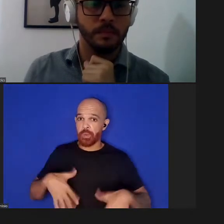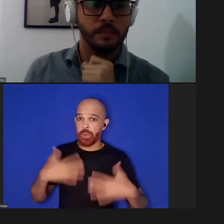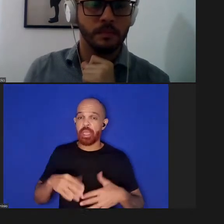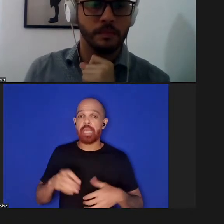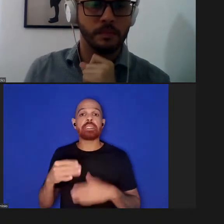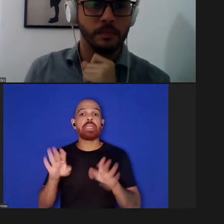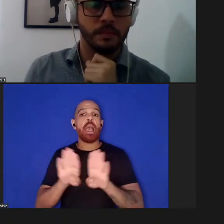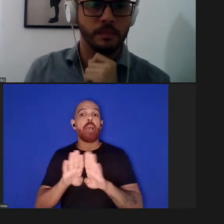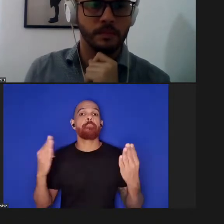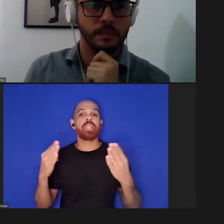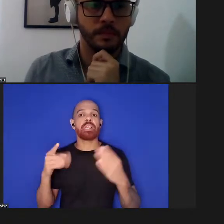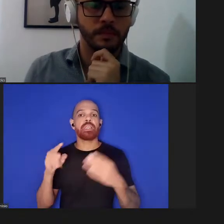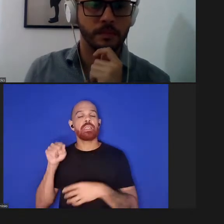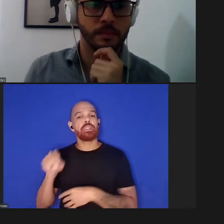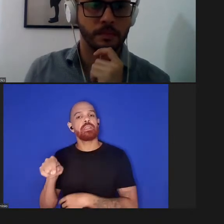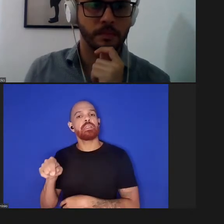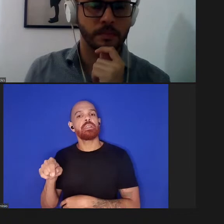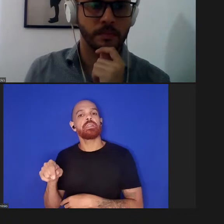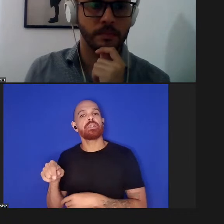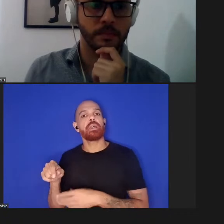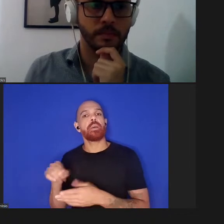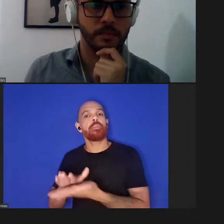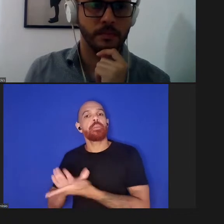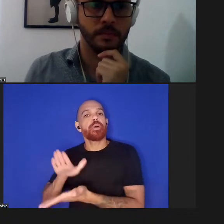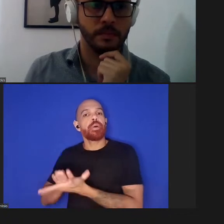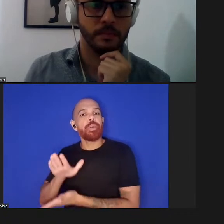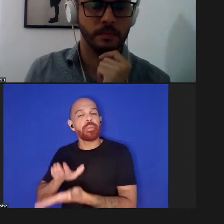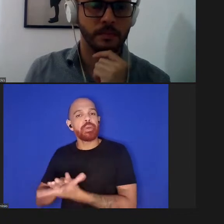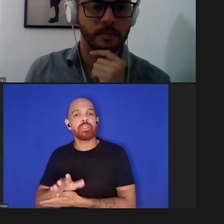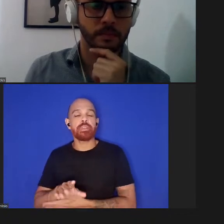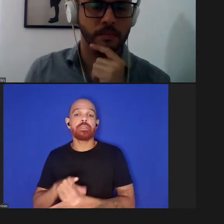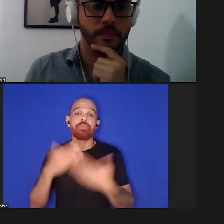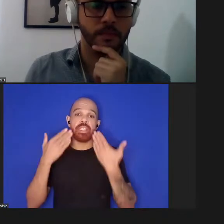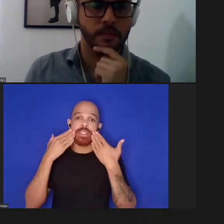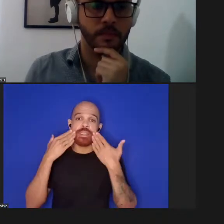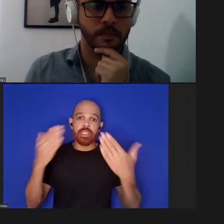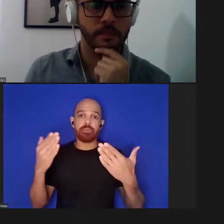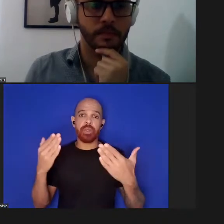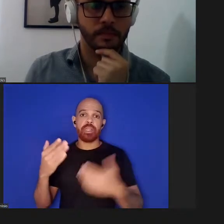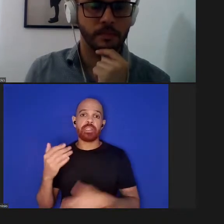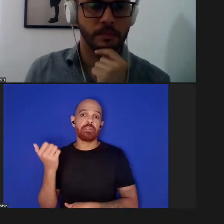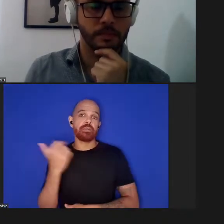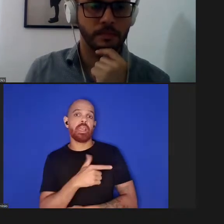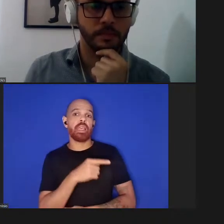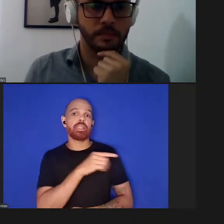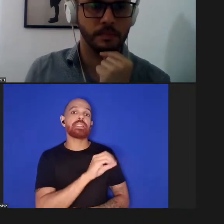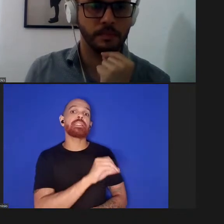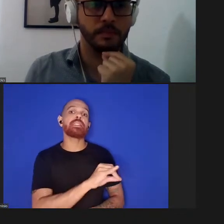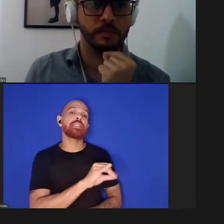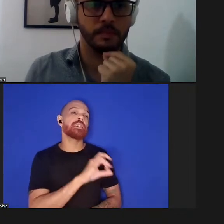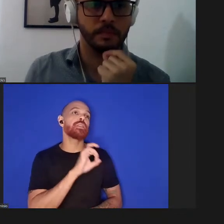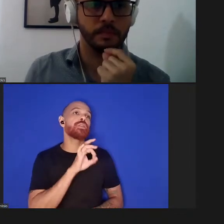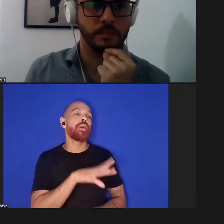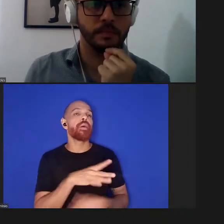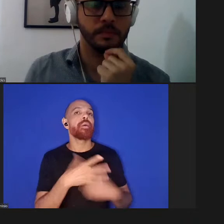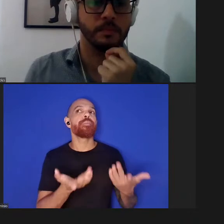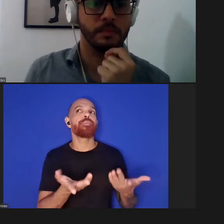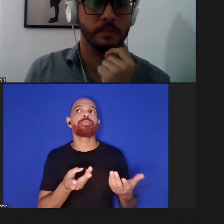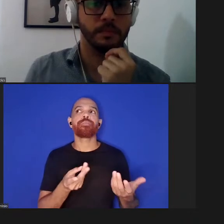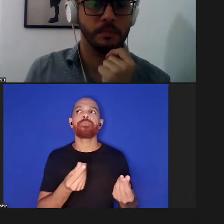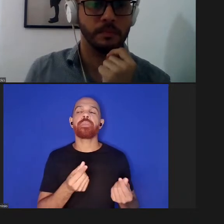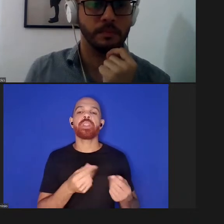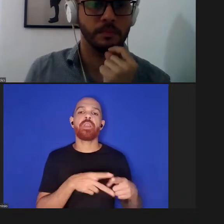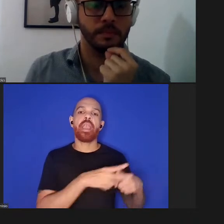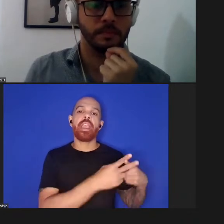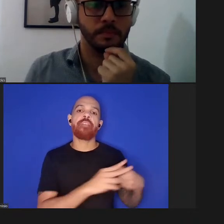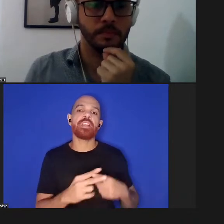totalmente a sua publicação e ser totalmente transparente do que simplesmente se ele for apenas revisado